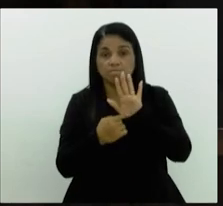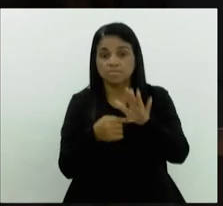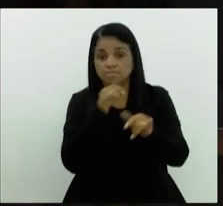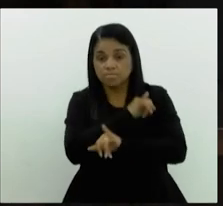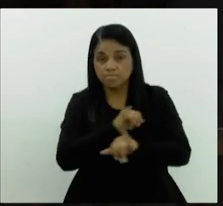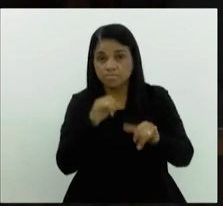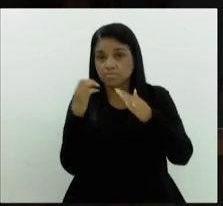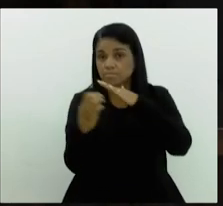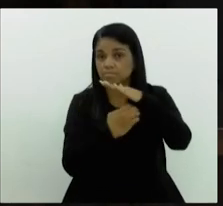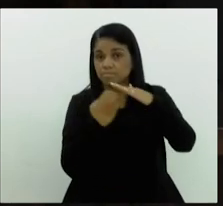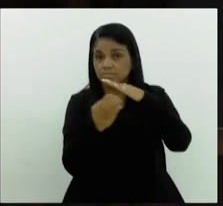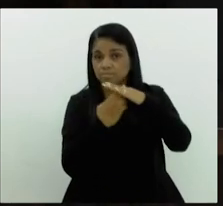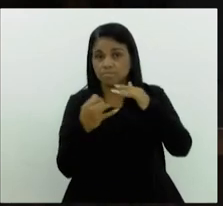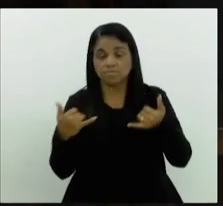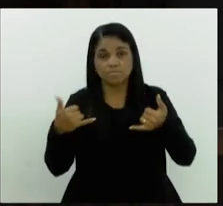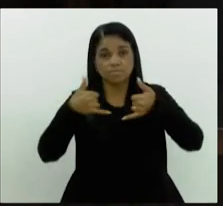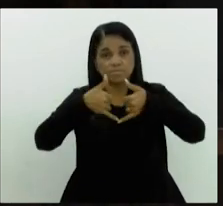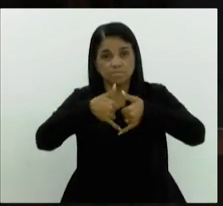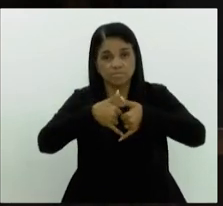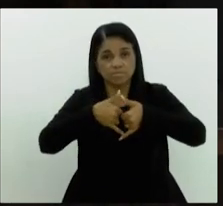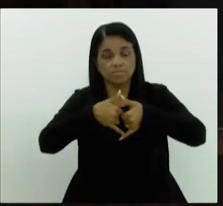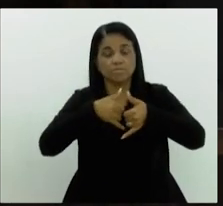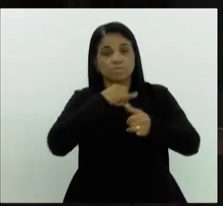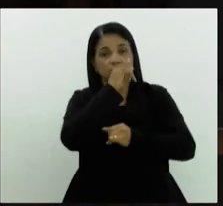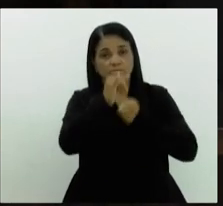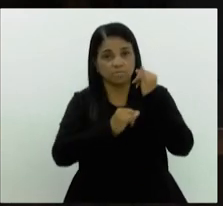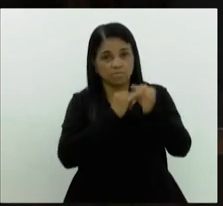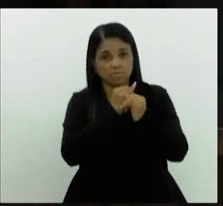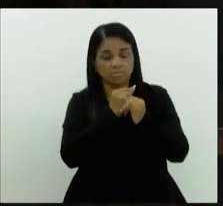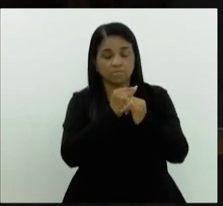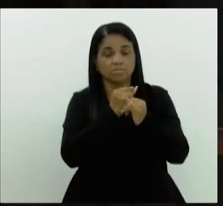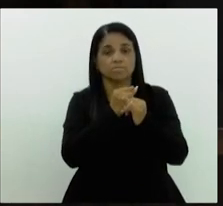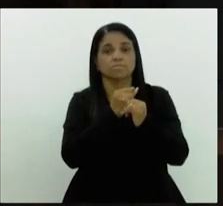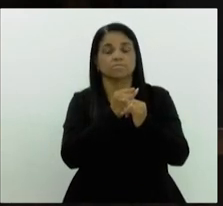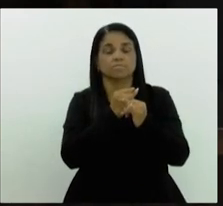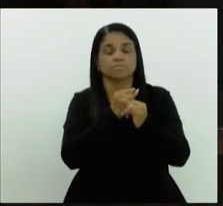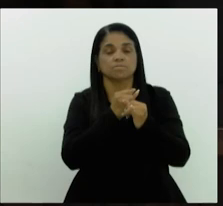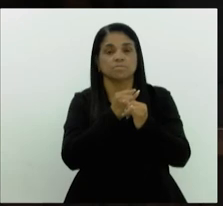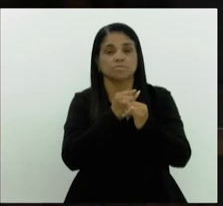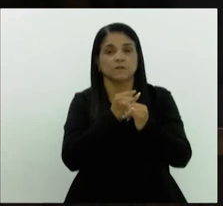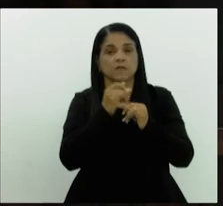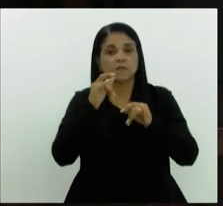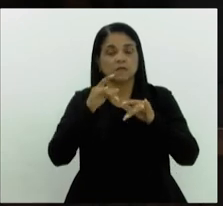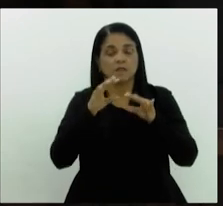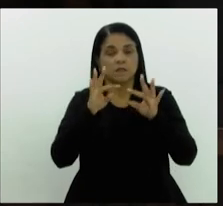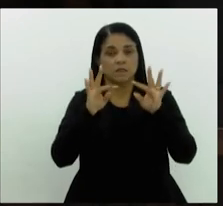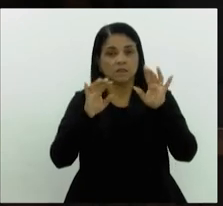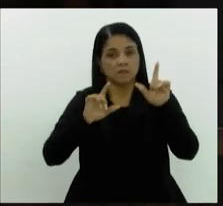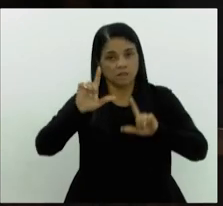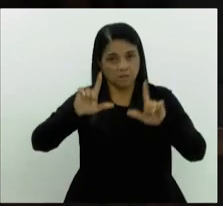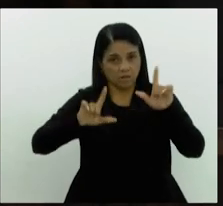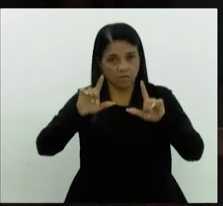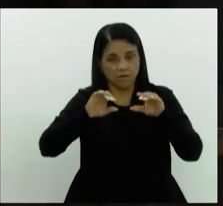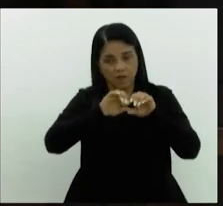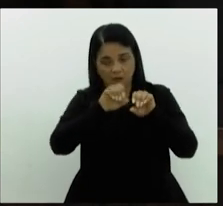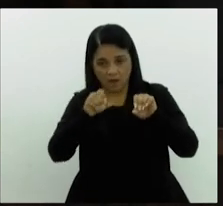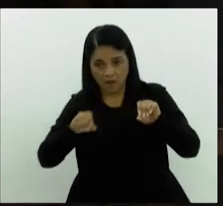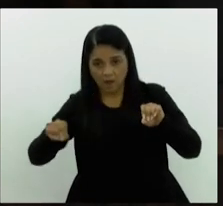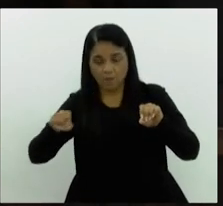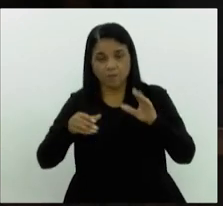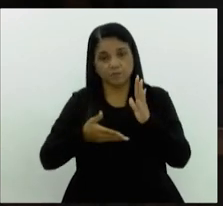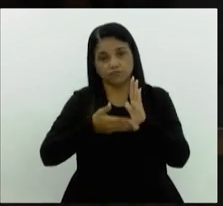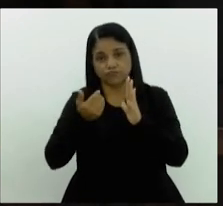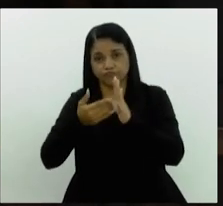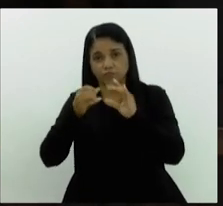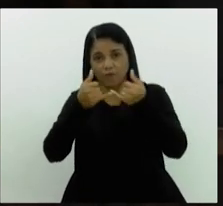empresas de telefonia internet tv a cabo para remoções de fios